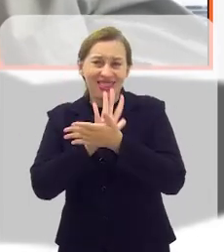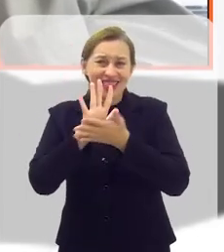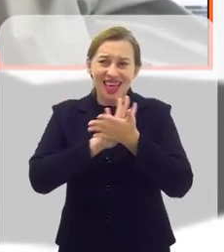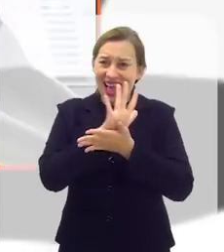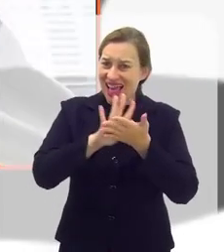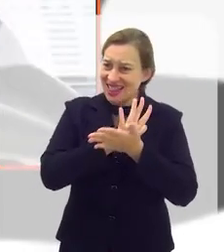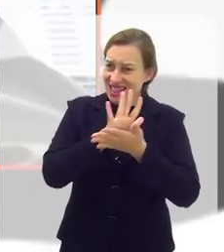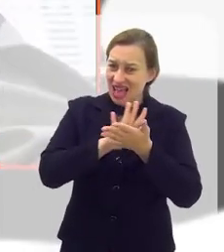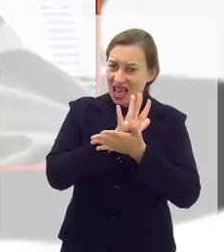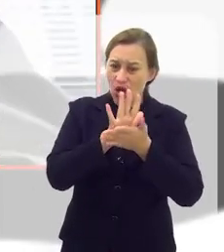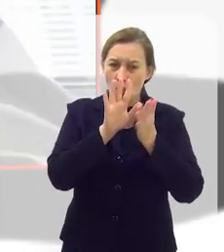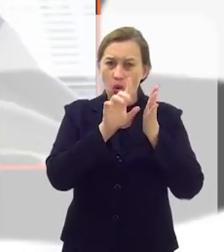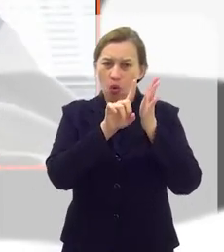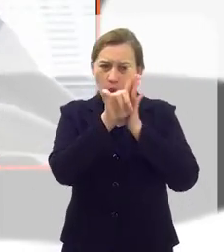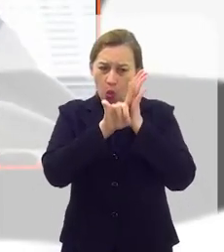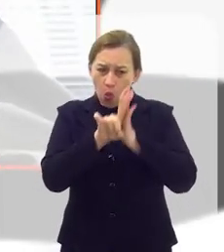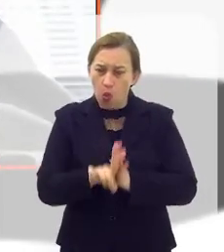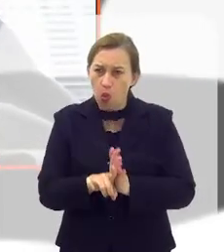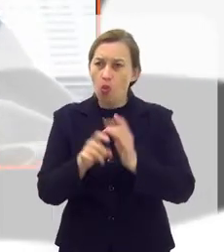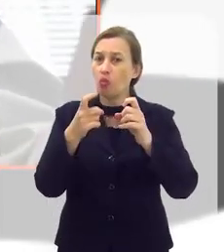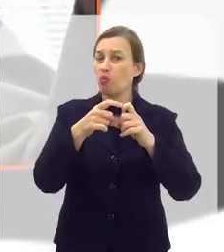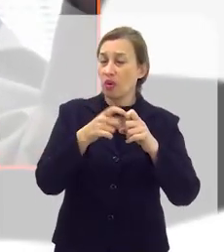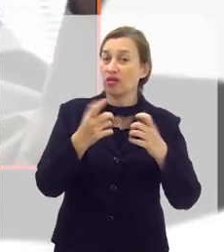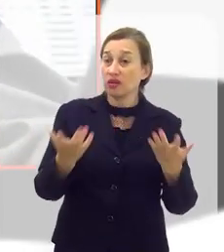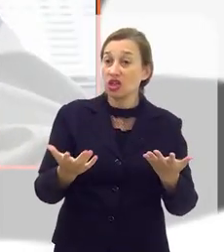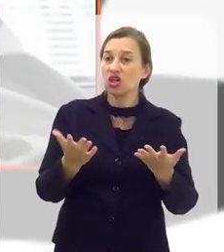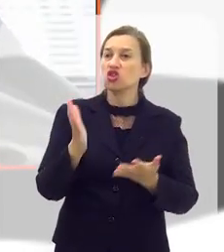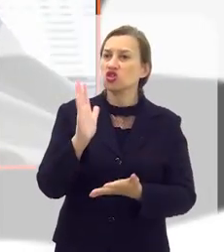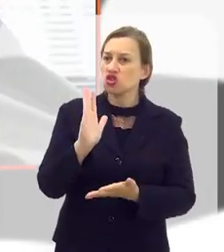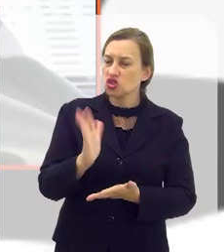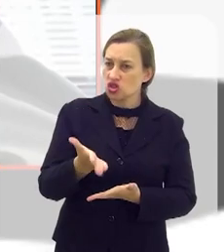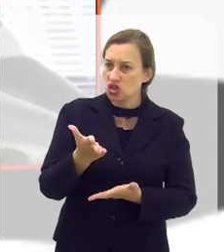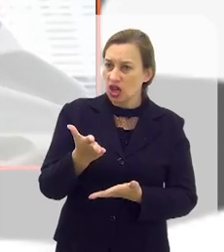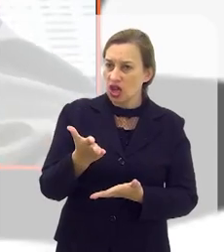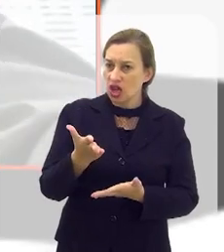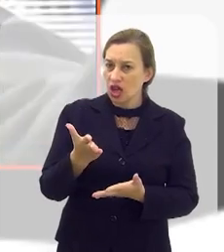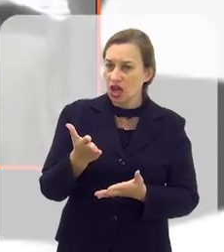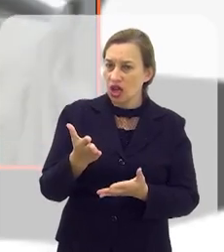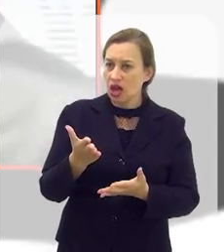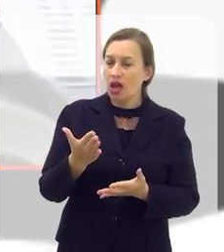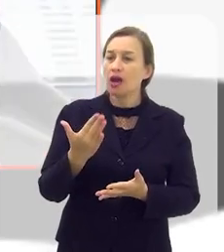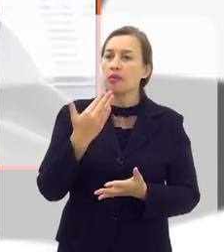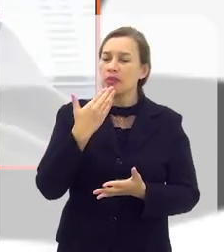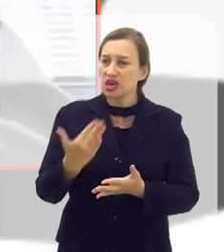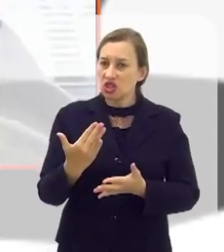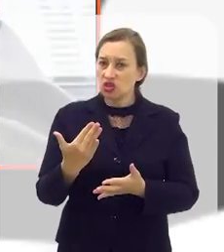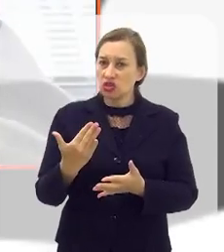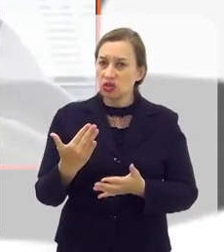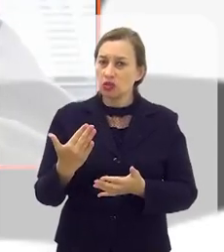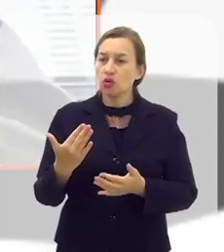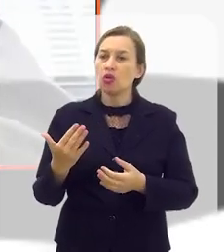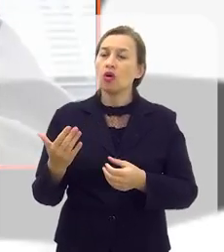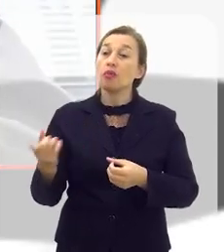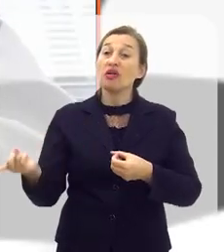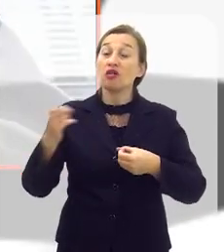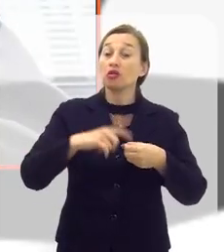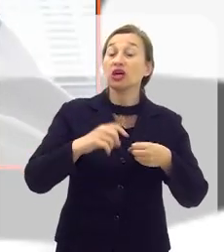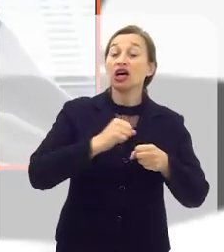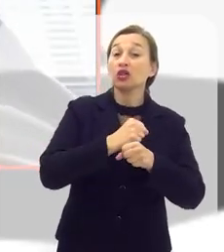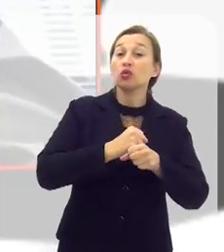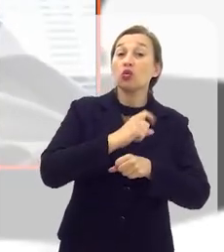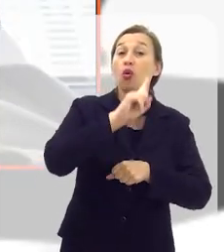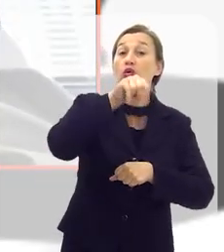tiver nada constatado pelo médico, ele já é remarcado para ano seguinte, para continuar a prevenção.